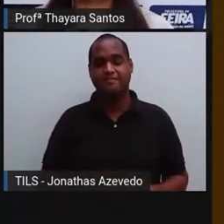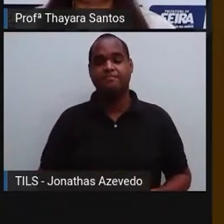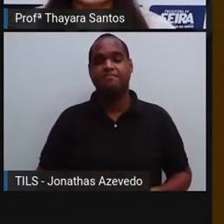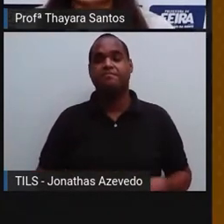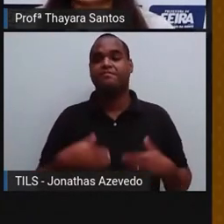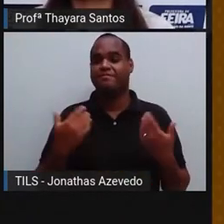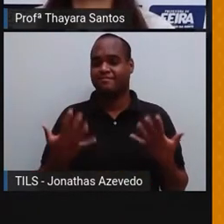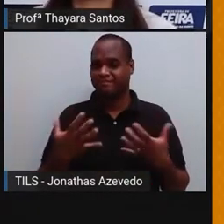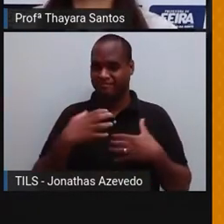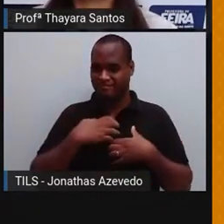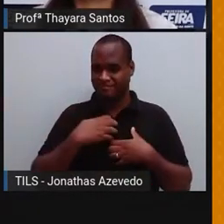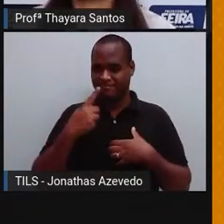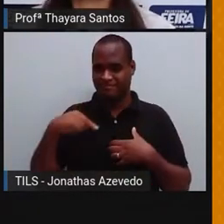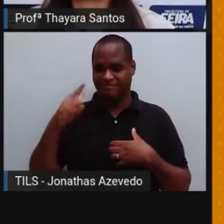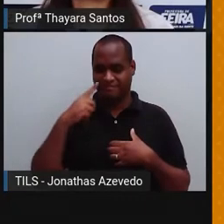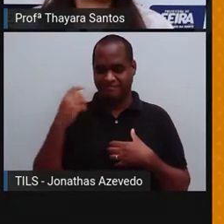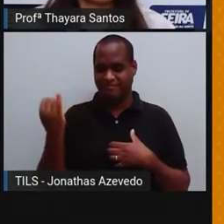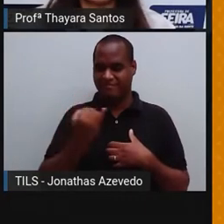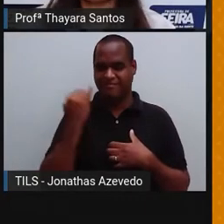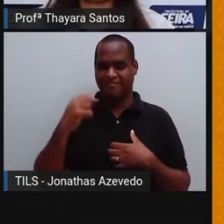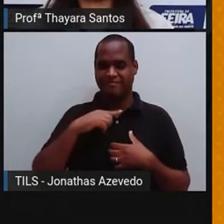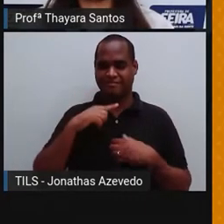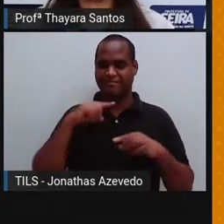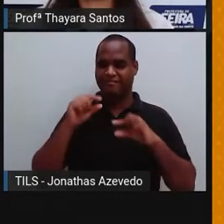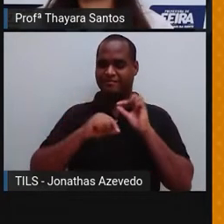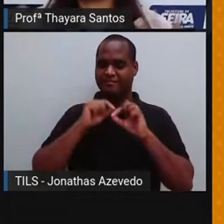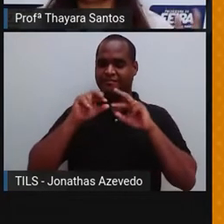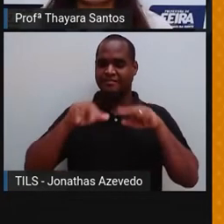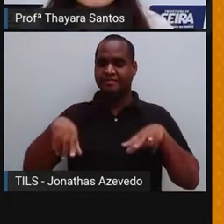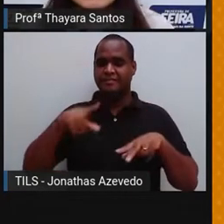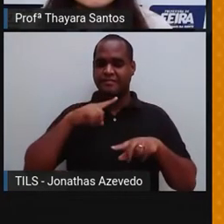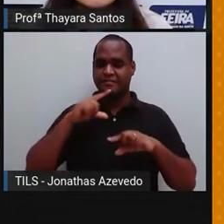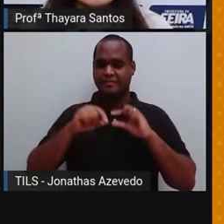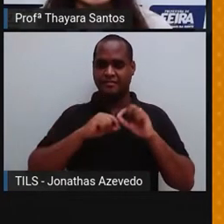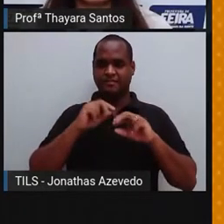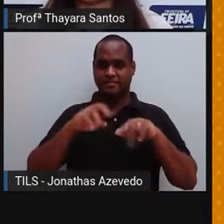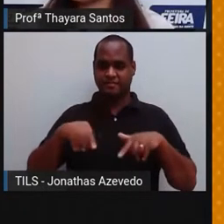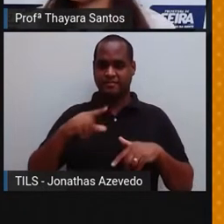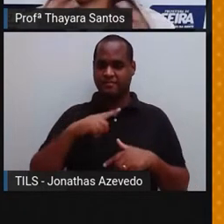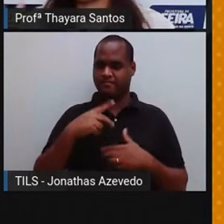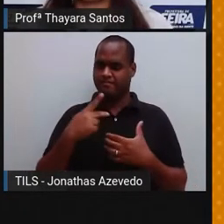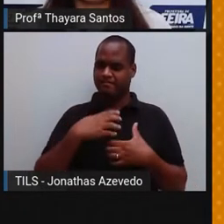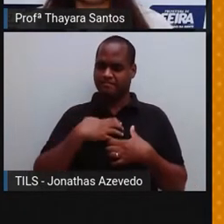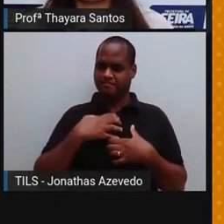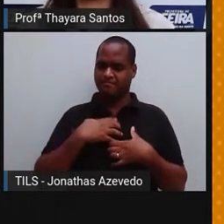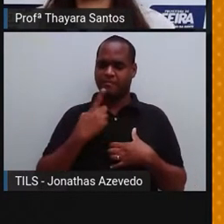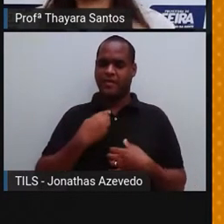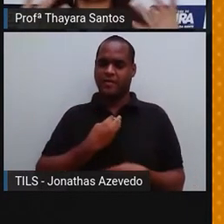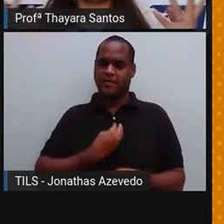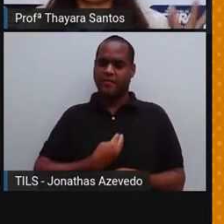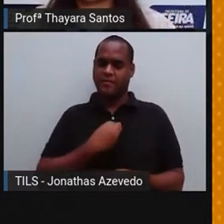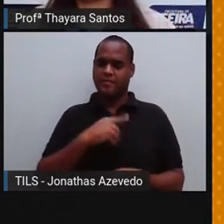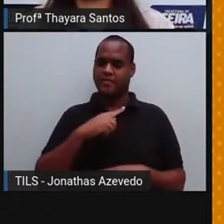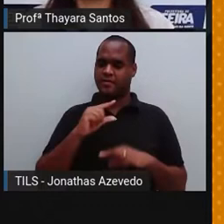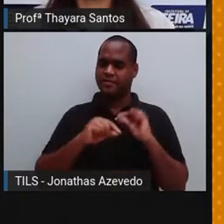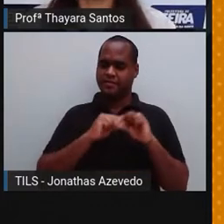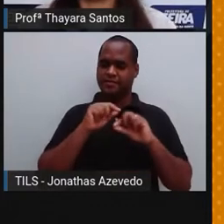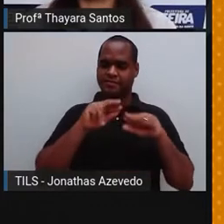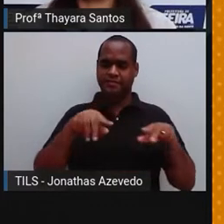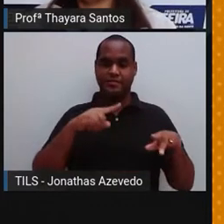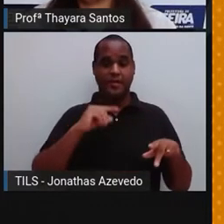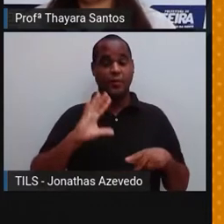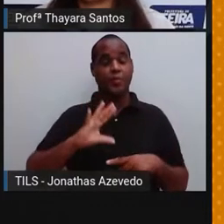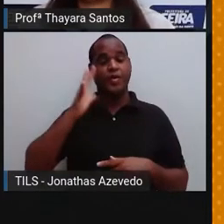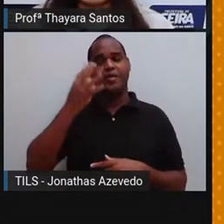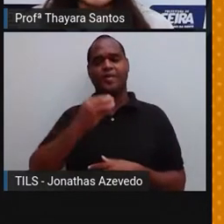E esses sentidos, eles são essenciais para a nossa sobrevivência. Se a gente não tivesse esses sentidos, a gente ia viver no ambiente e ia acabar vivendo